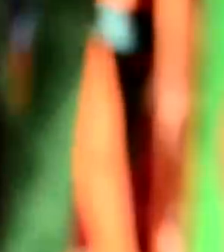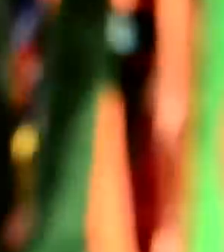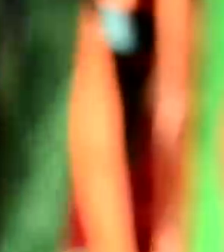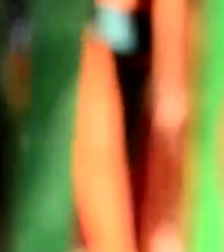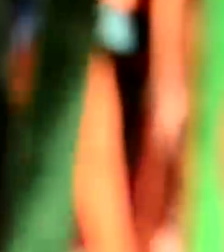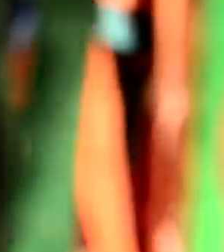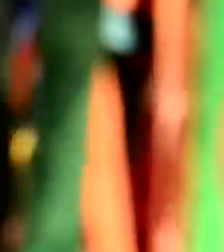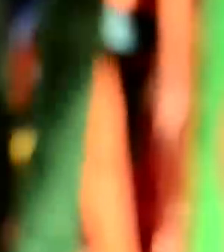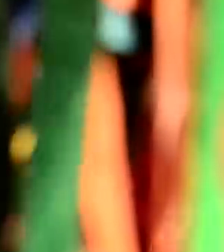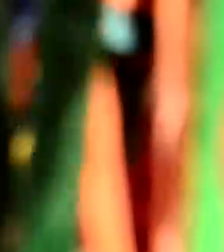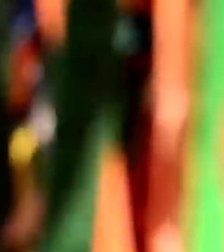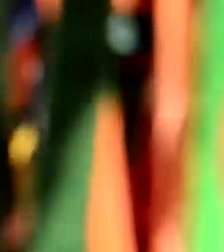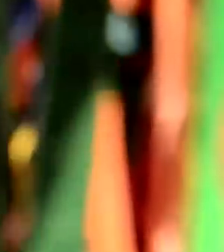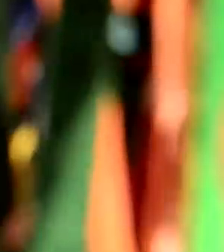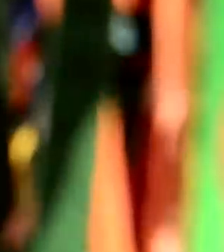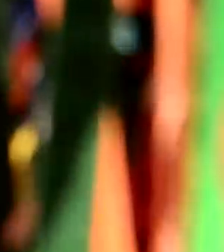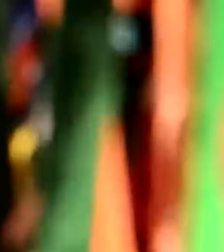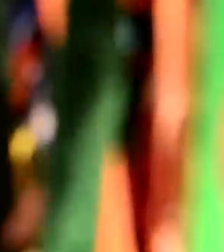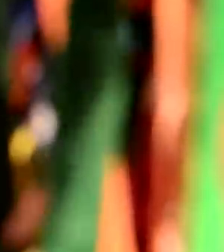Acesse